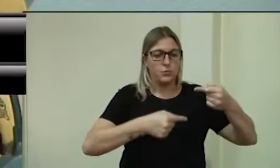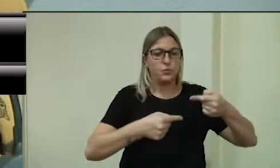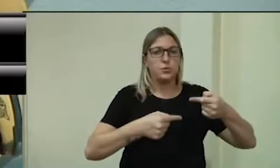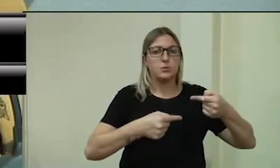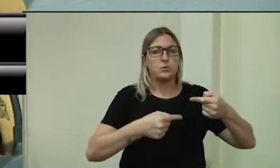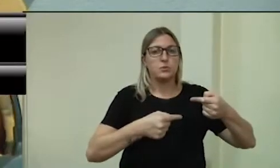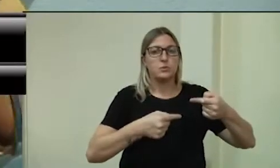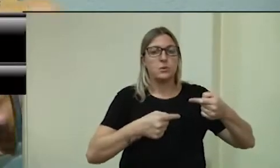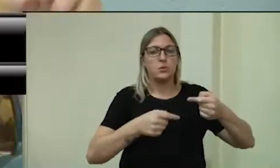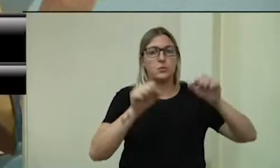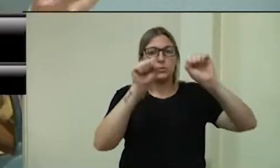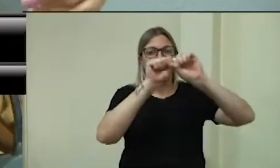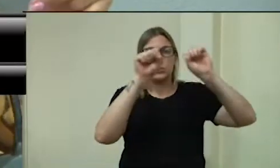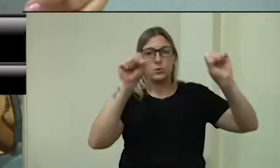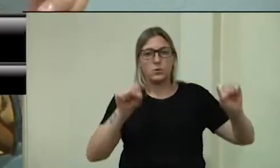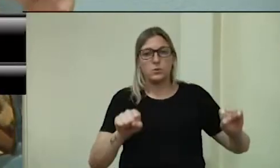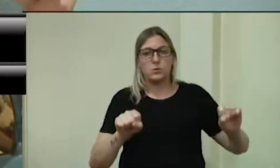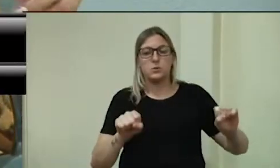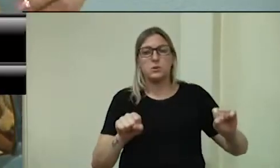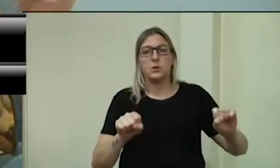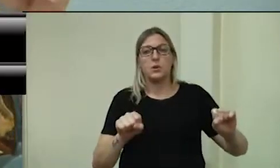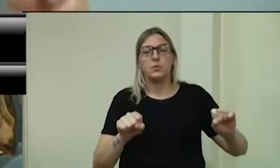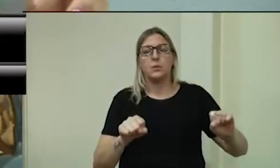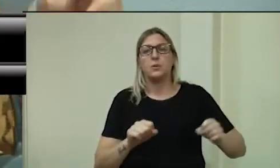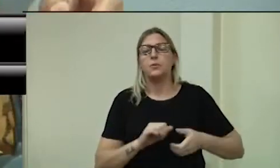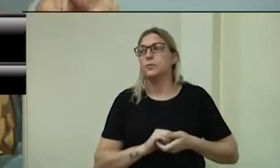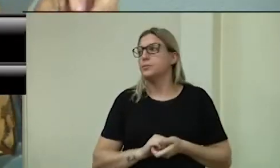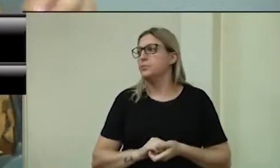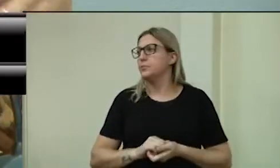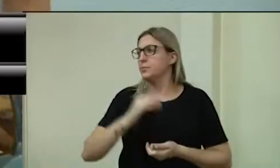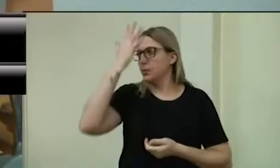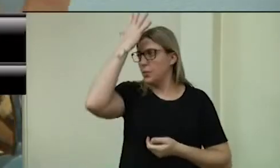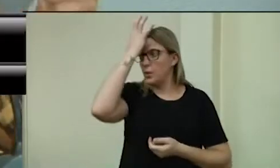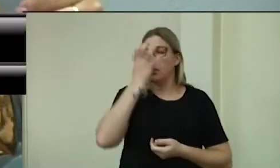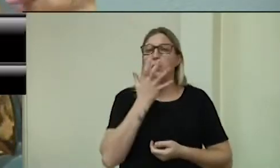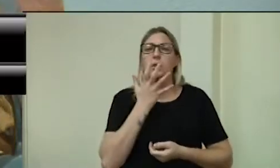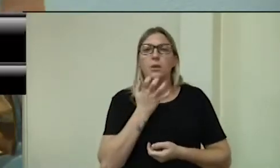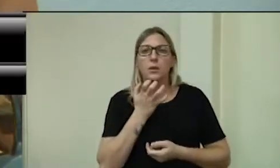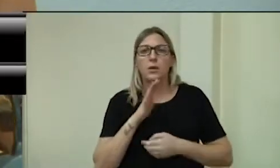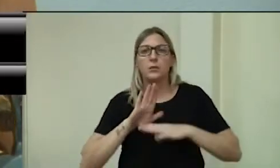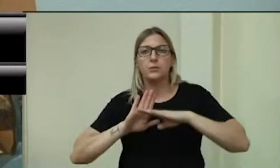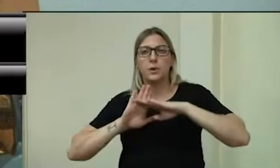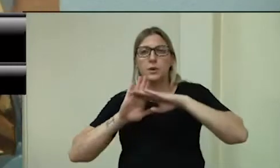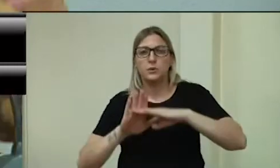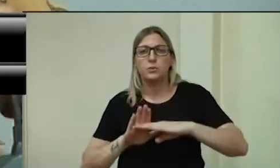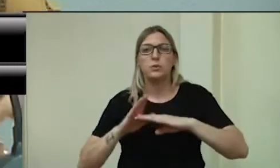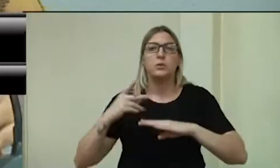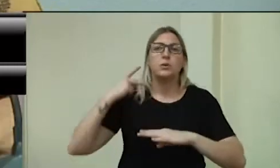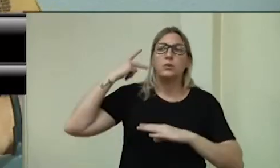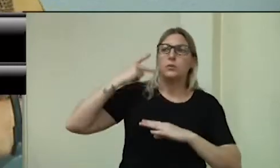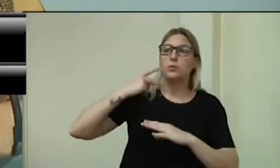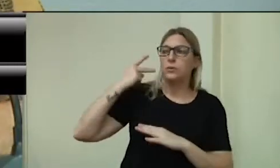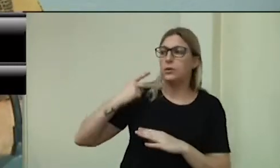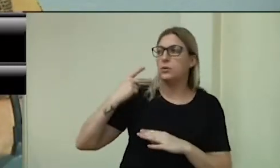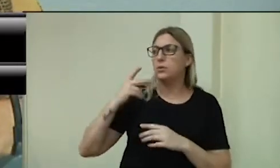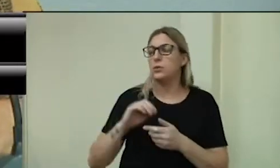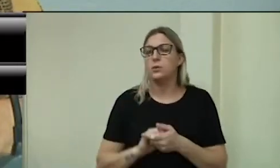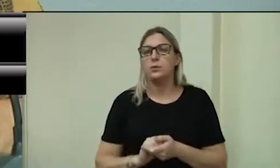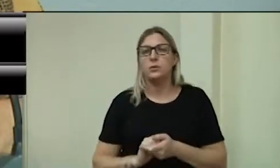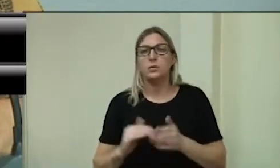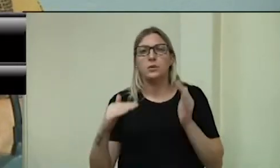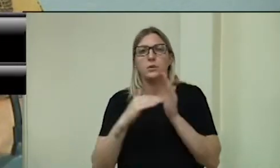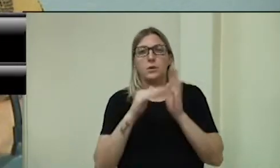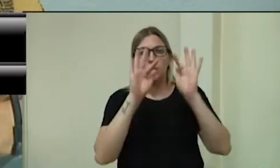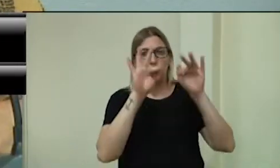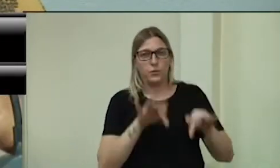político aqui no sistema eletrônico. André, tu estás ajudando a vereadora? Perfeito, obrigada. Até o final